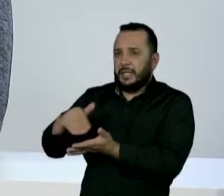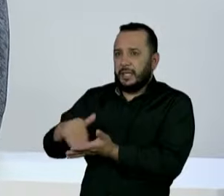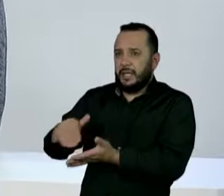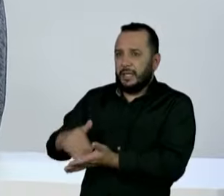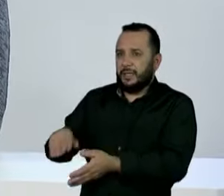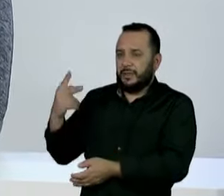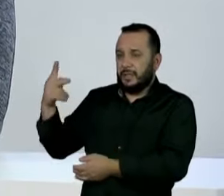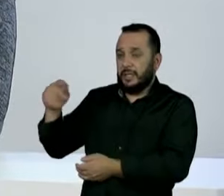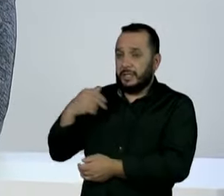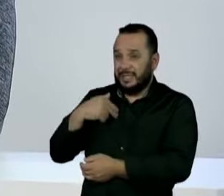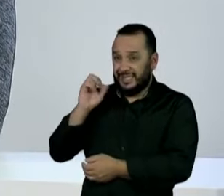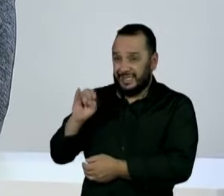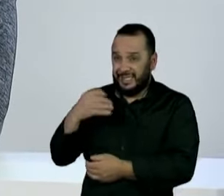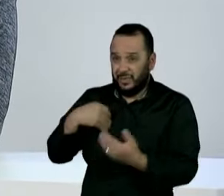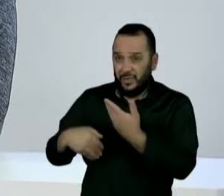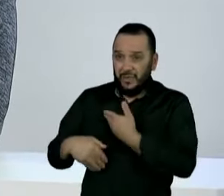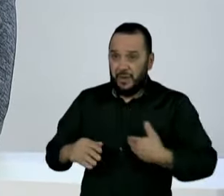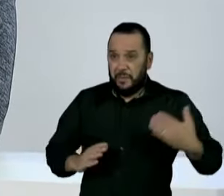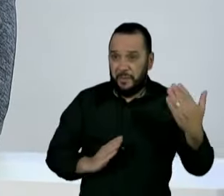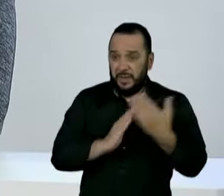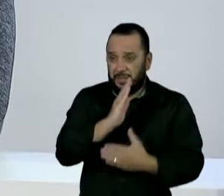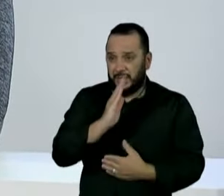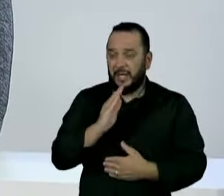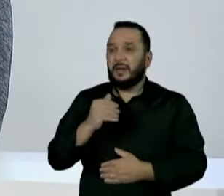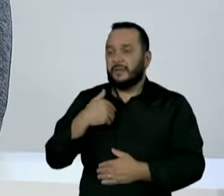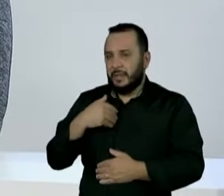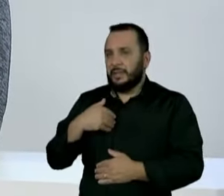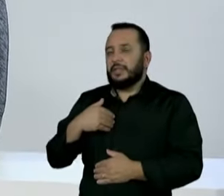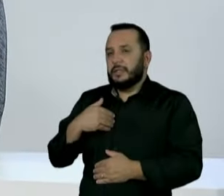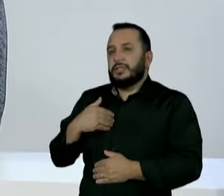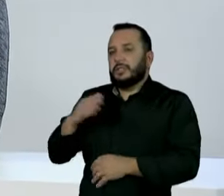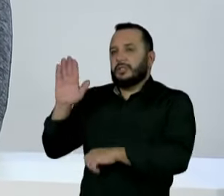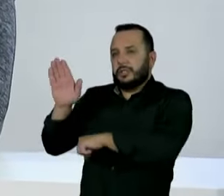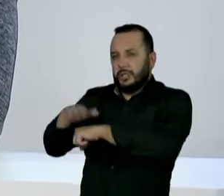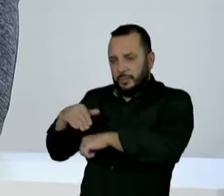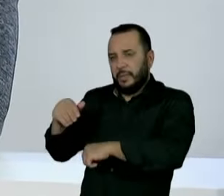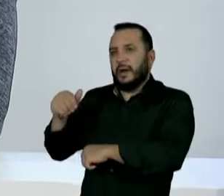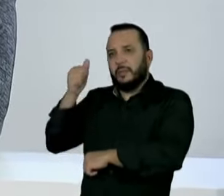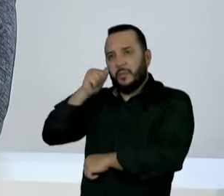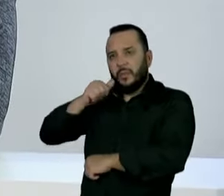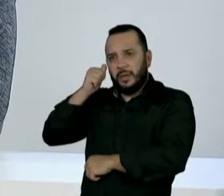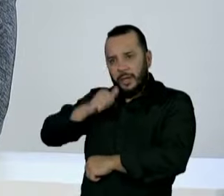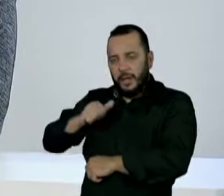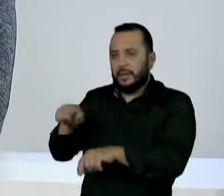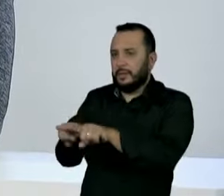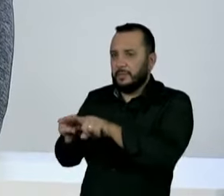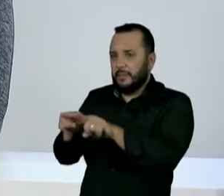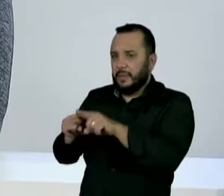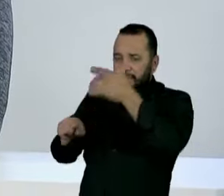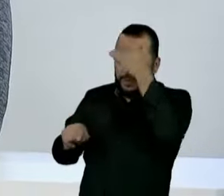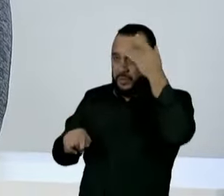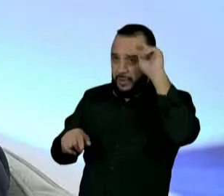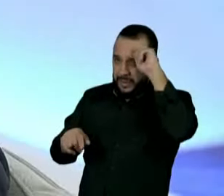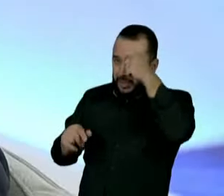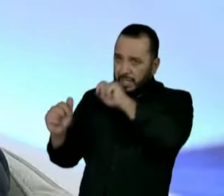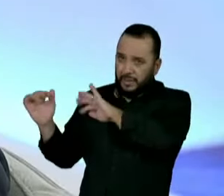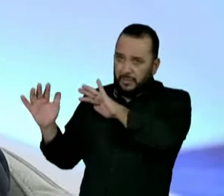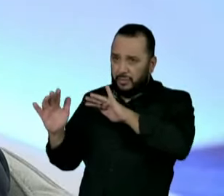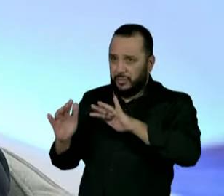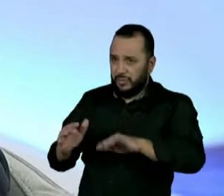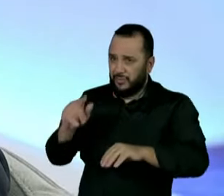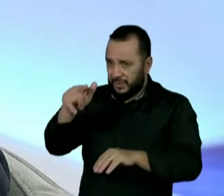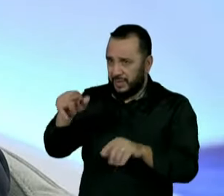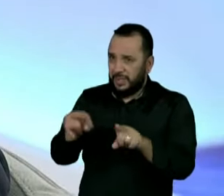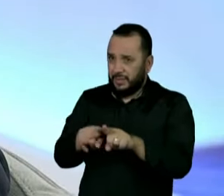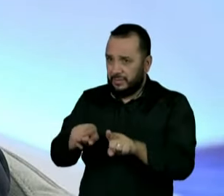caso ele seja eleito, para ter uma participação mínima de pessoas negras, de mulheres no secretariado dele. O senhor, se eleito, faria este